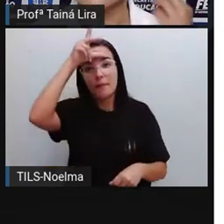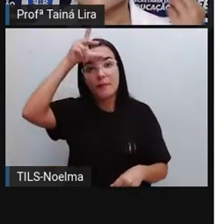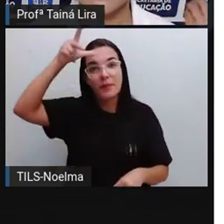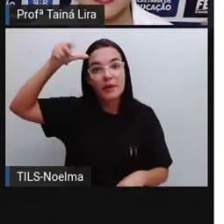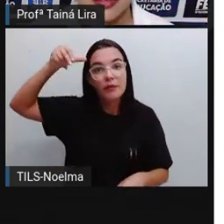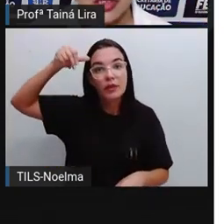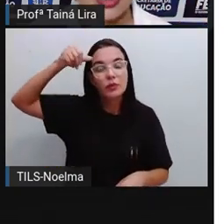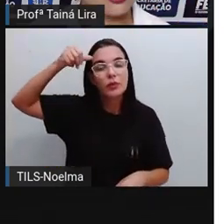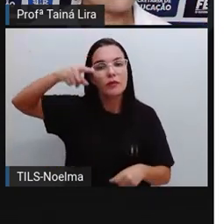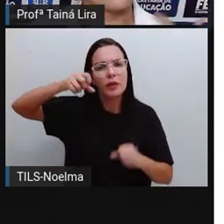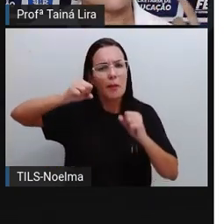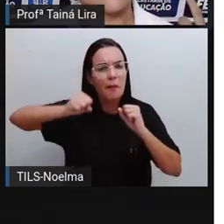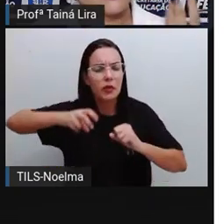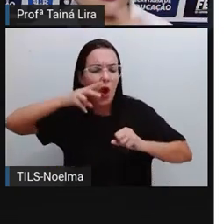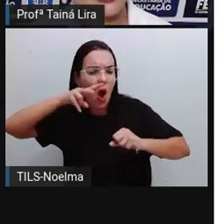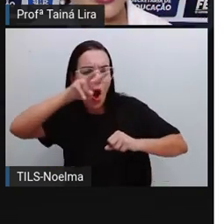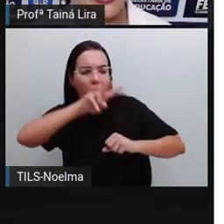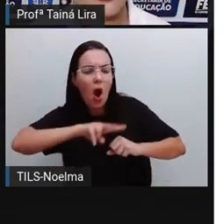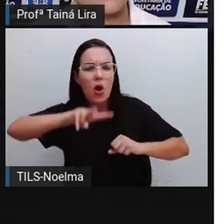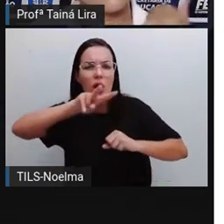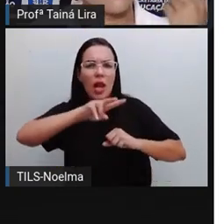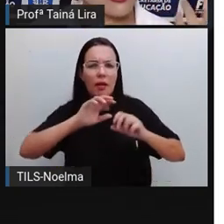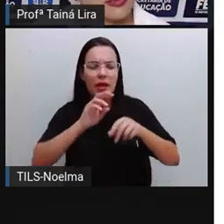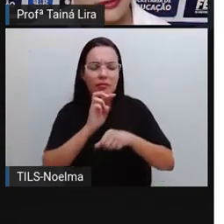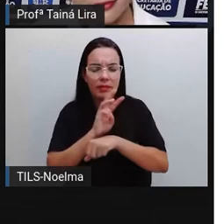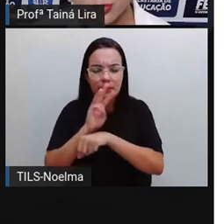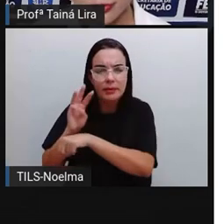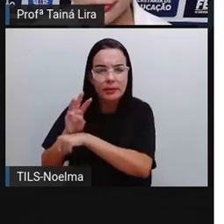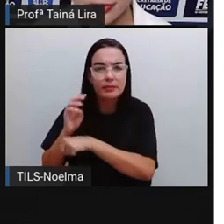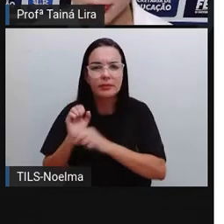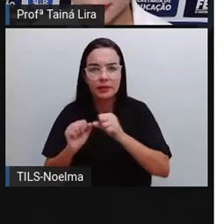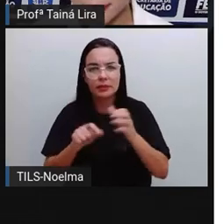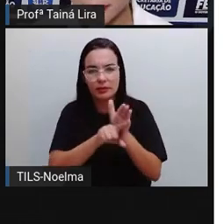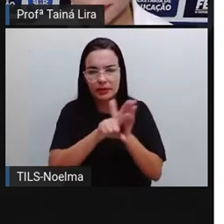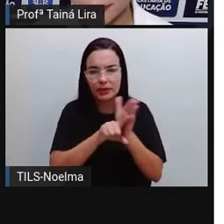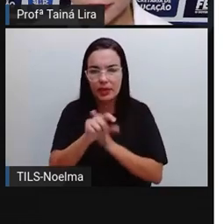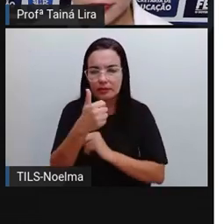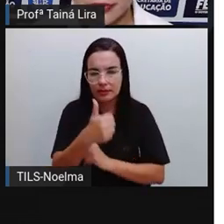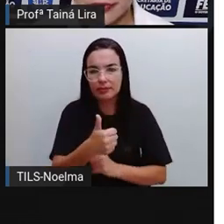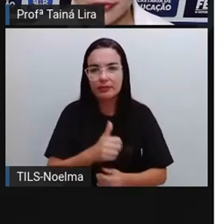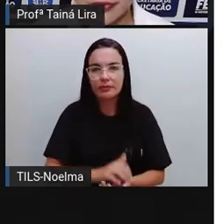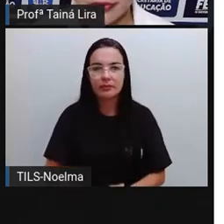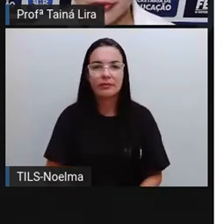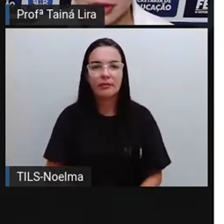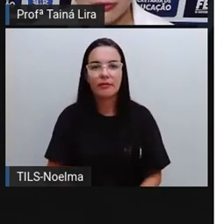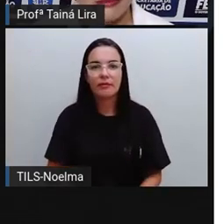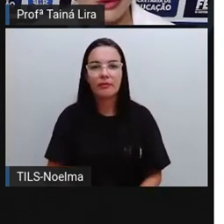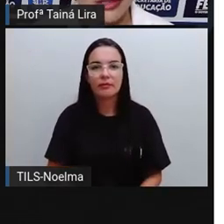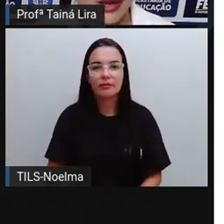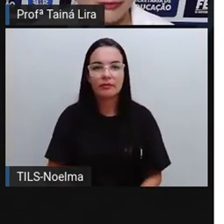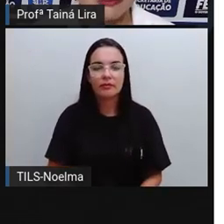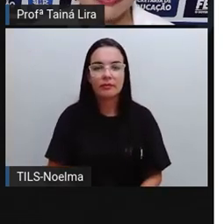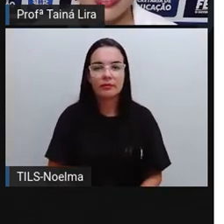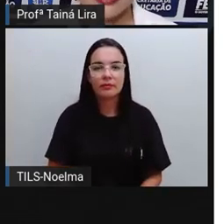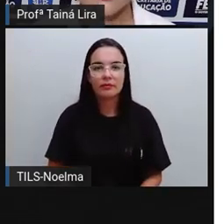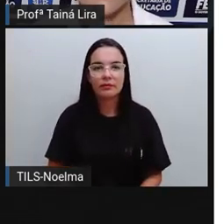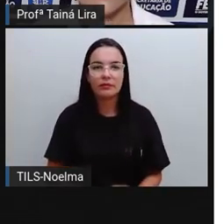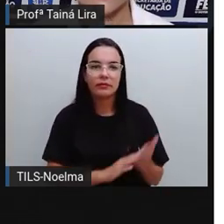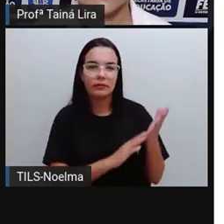lá direitinho nas imagens dos ex-prefeitos de Feira, tá bom? É um memorial.